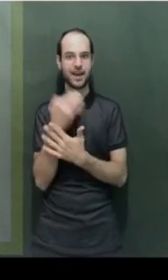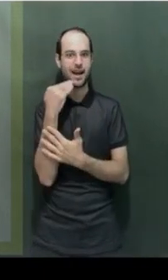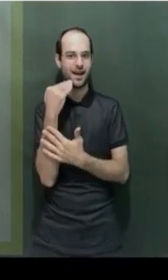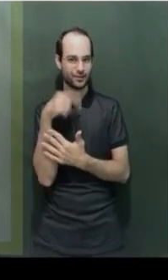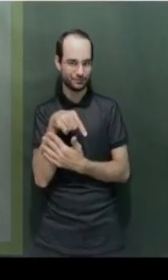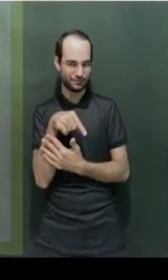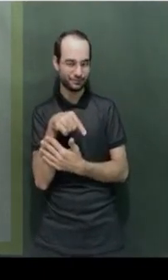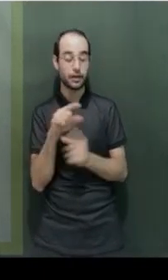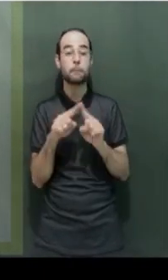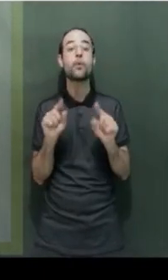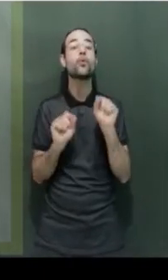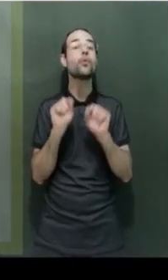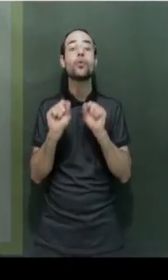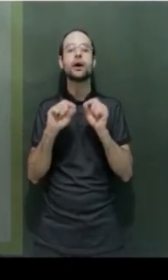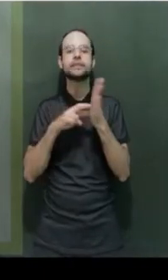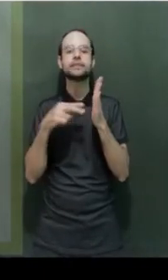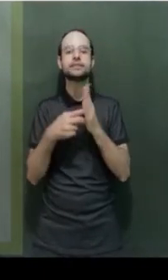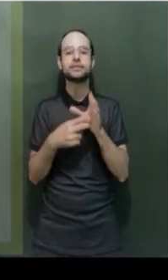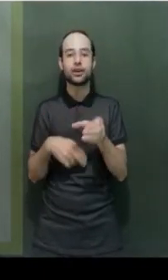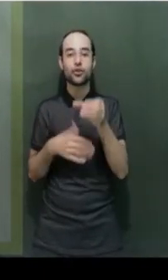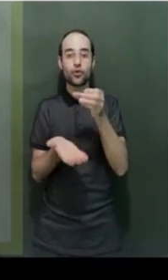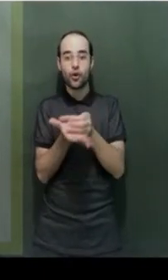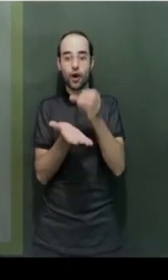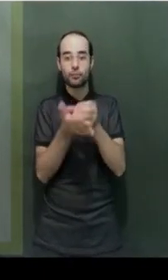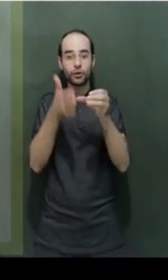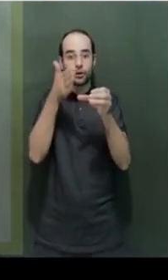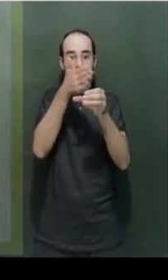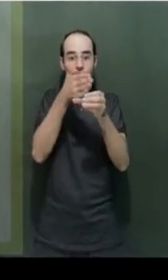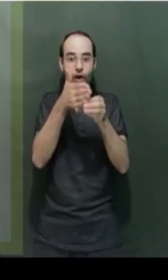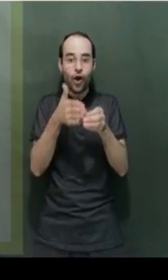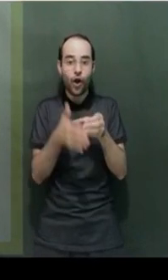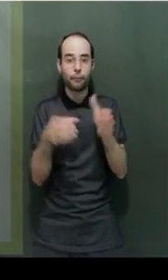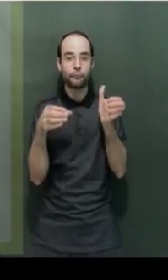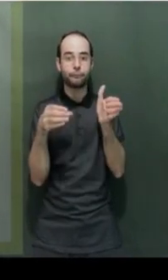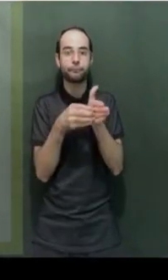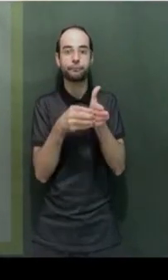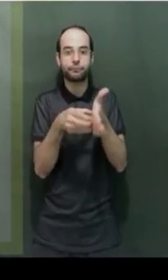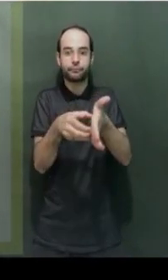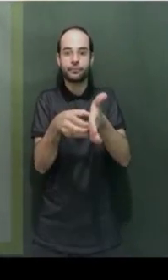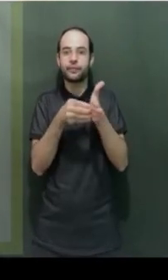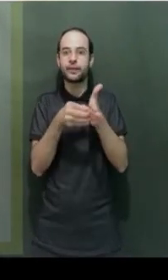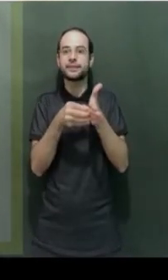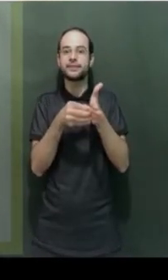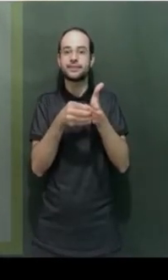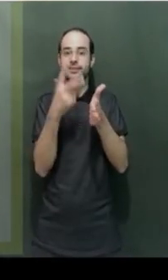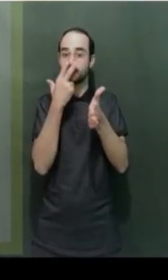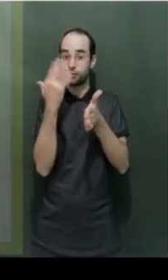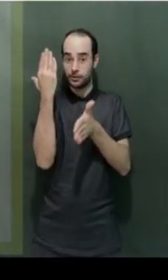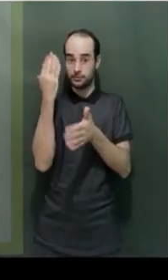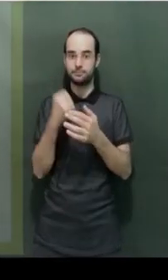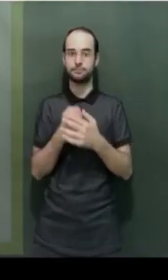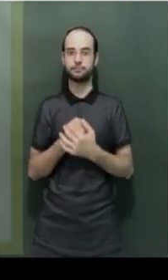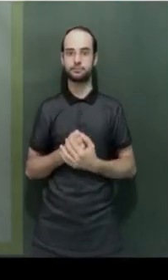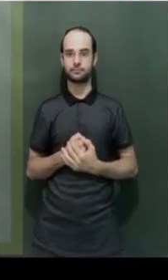não estragar o meu copo, mas eu iria cortar este copo aqui na metade, iria colar a metade deste copo aqui